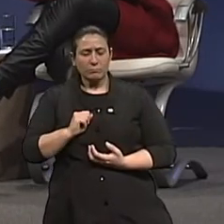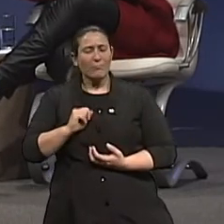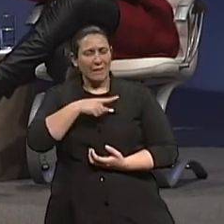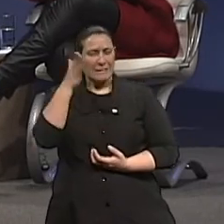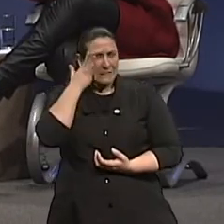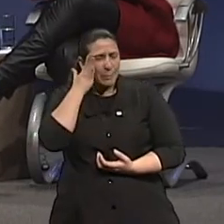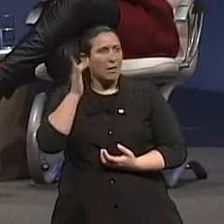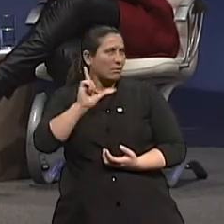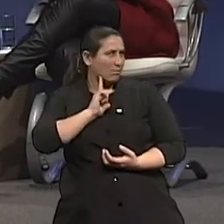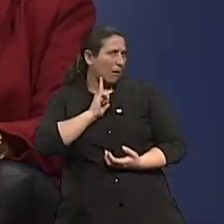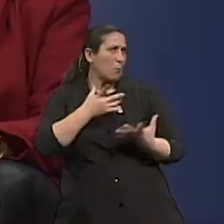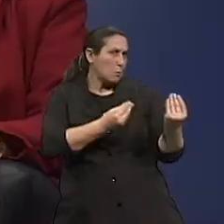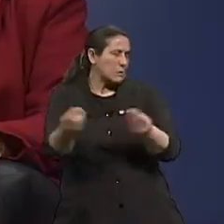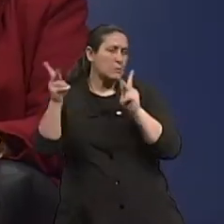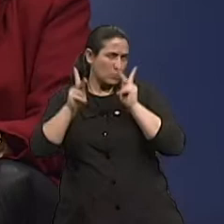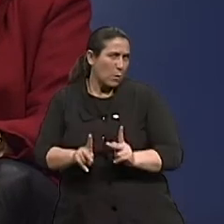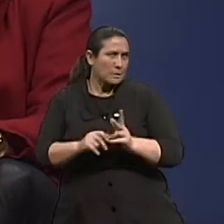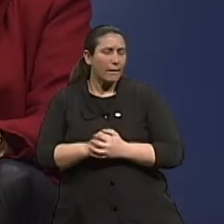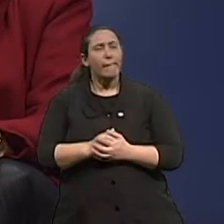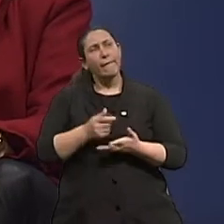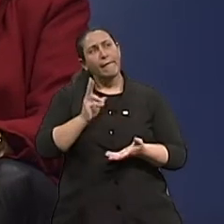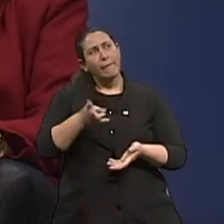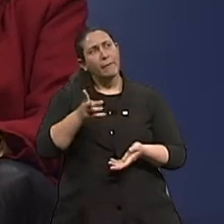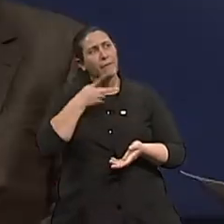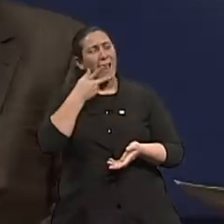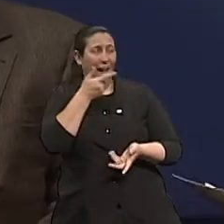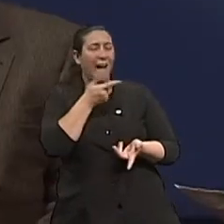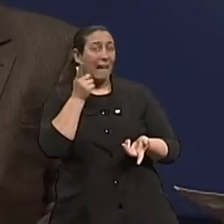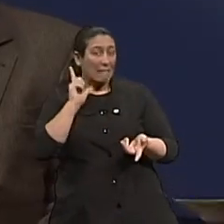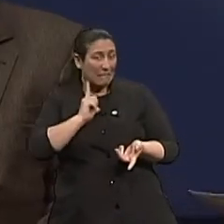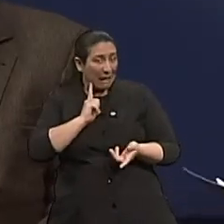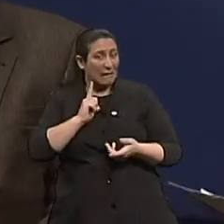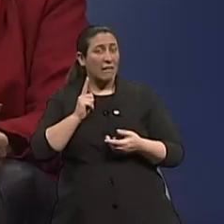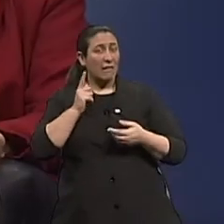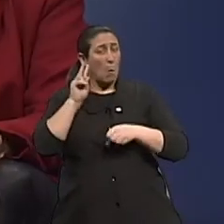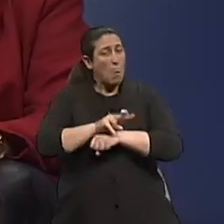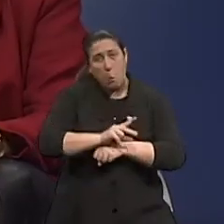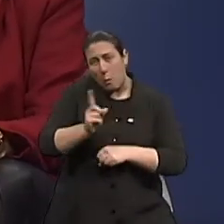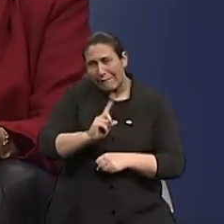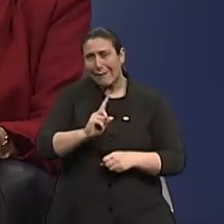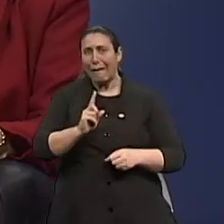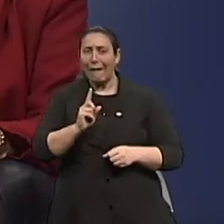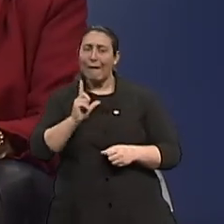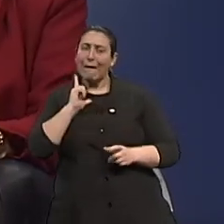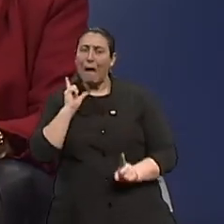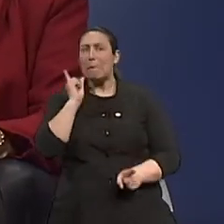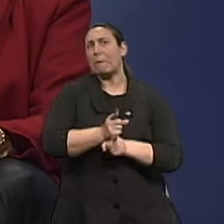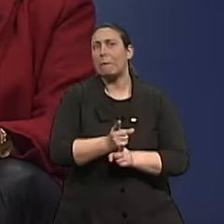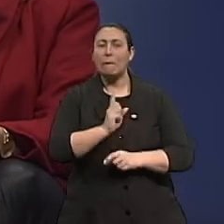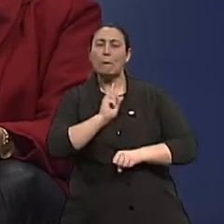tantas pessoas, assim, ah, não, quem procura acha, o senhor já deve ter ouvido isso, né? Quem procura acha, então eu não vou procurar.